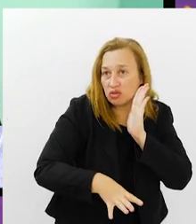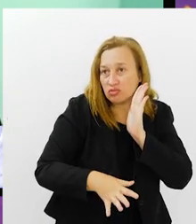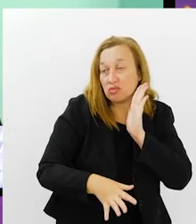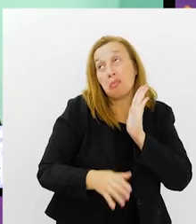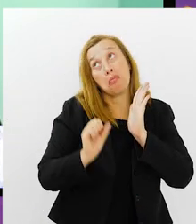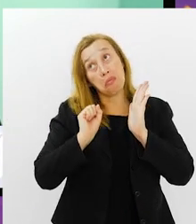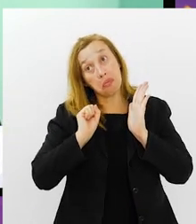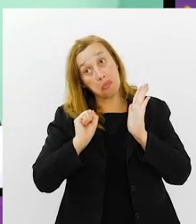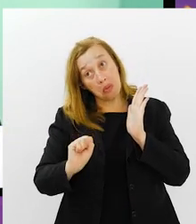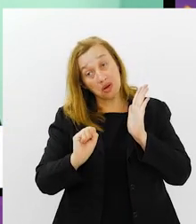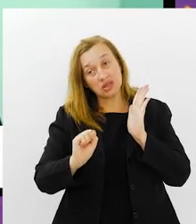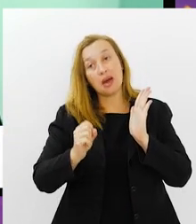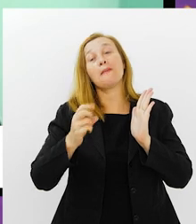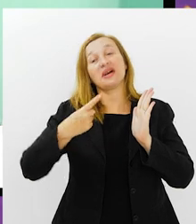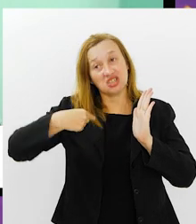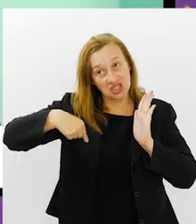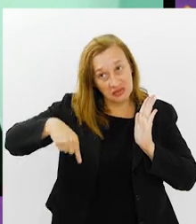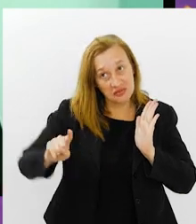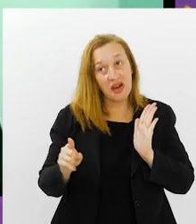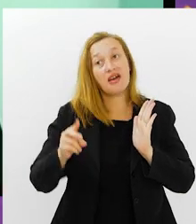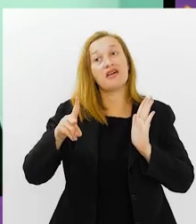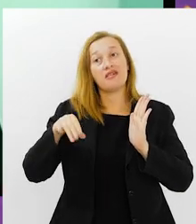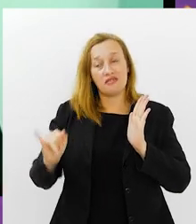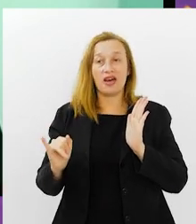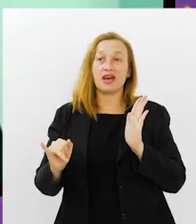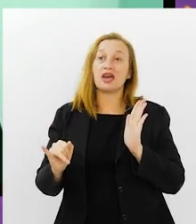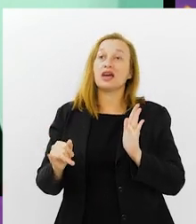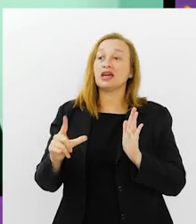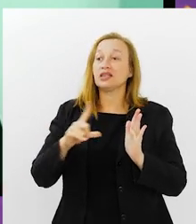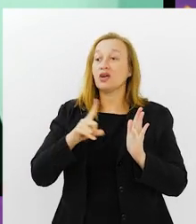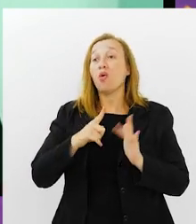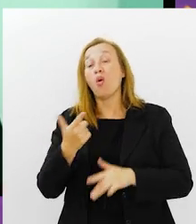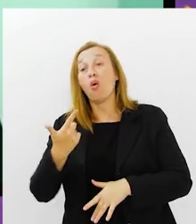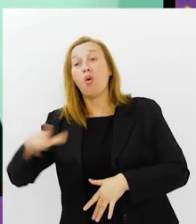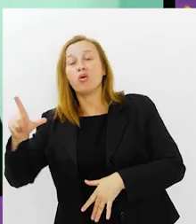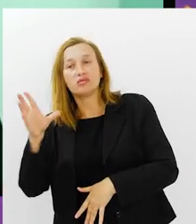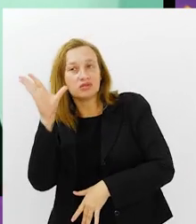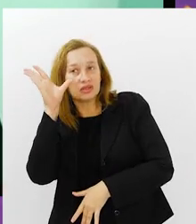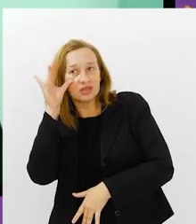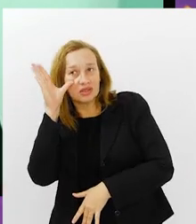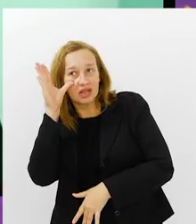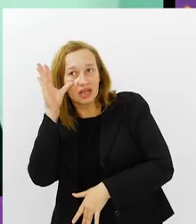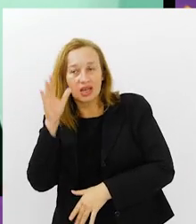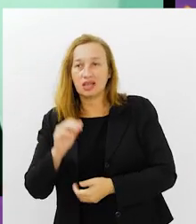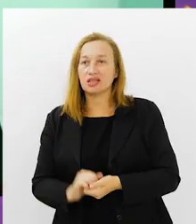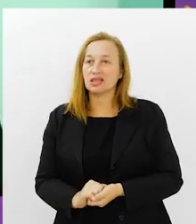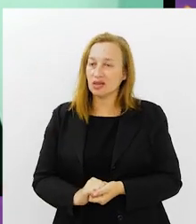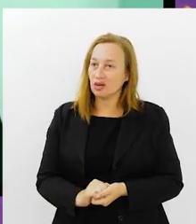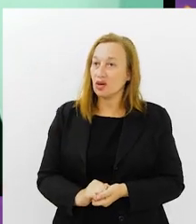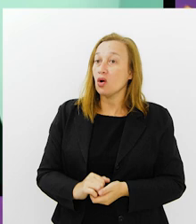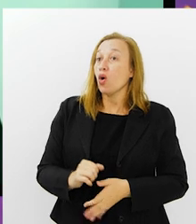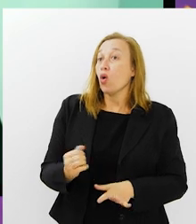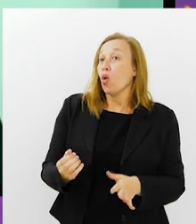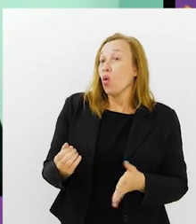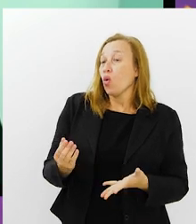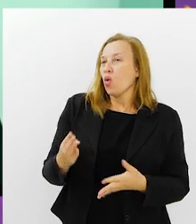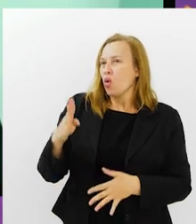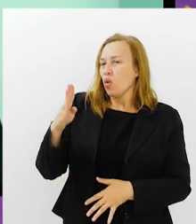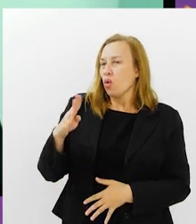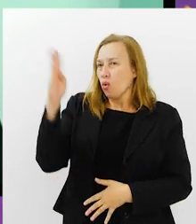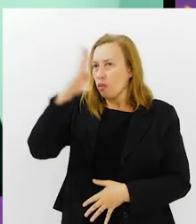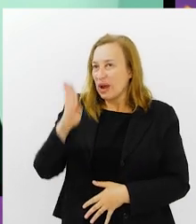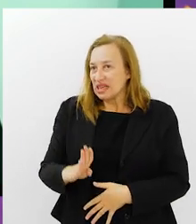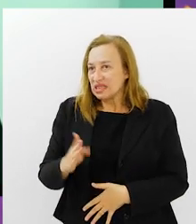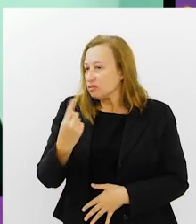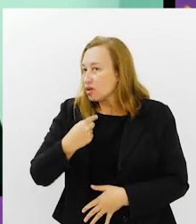Segundo, terceiro, última vaga? Talvez. Mas que vai à Copa, vai. Porque também temos outros interesses. O Brasil não ir a